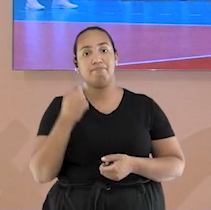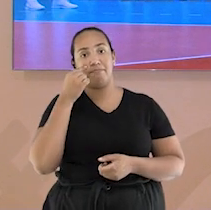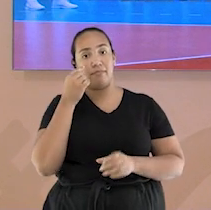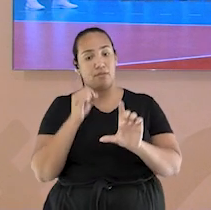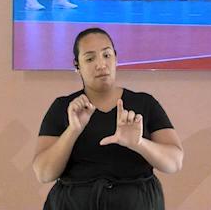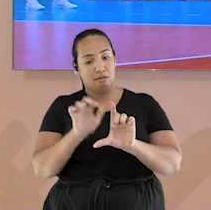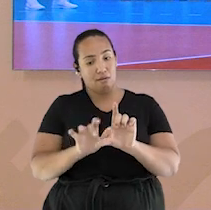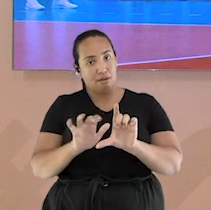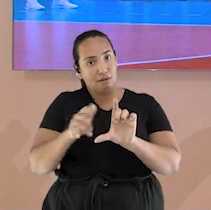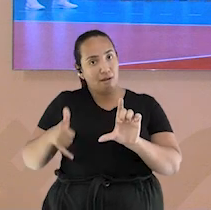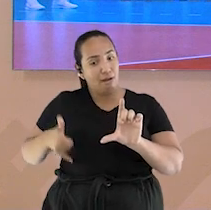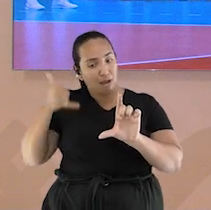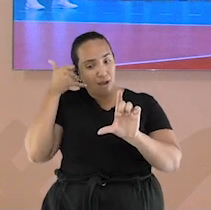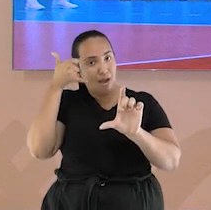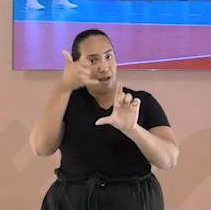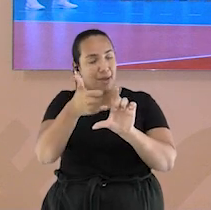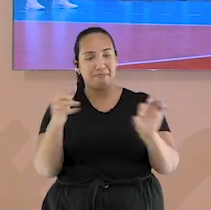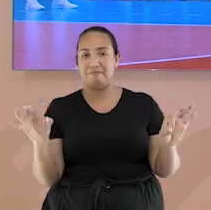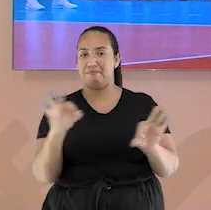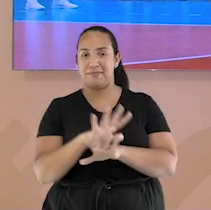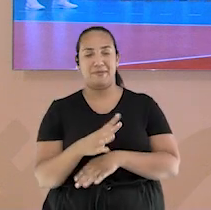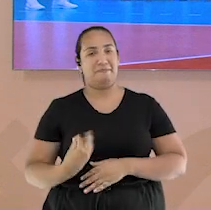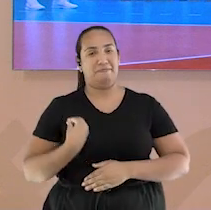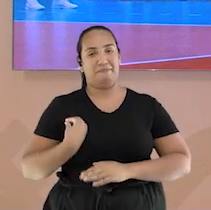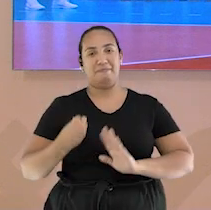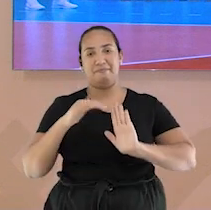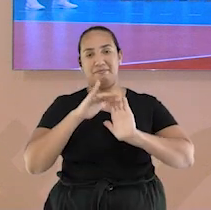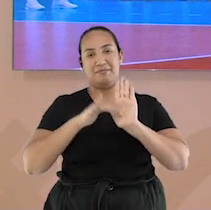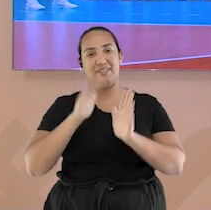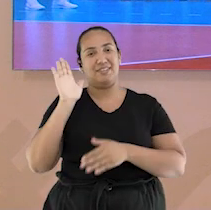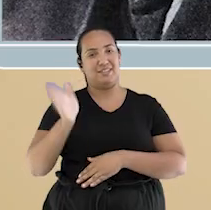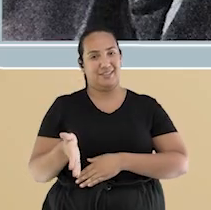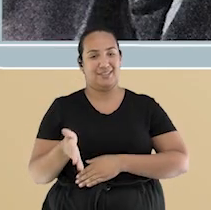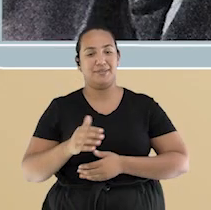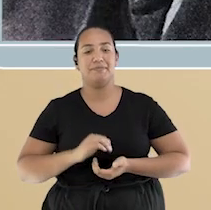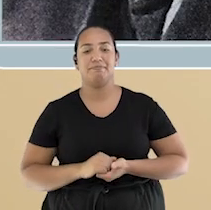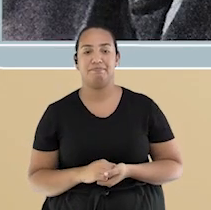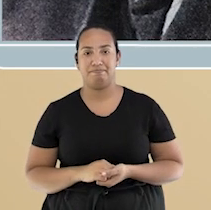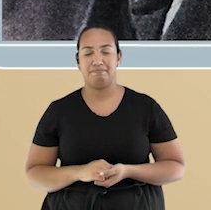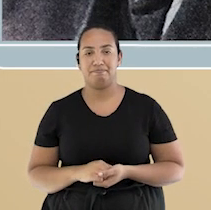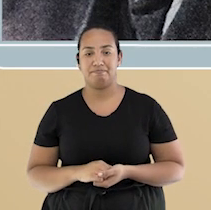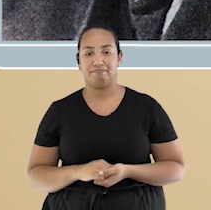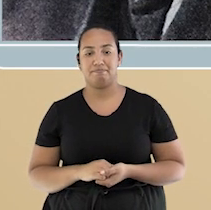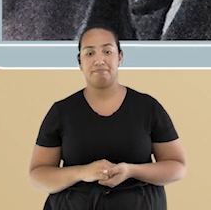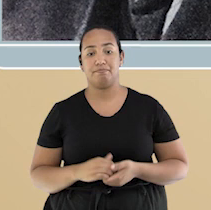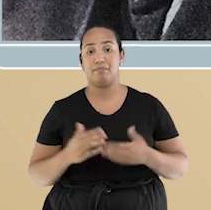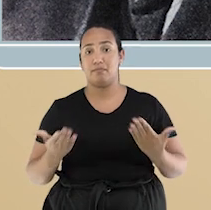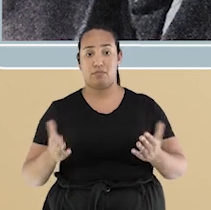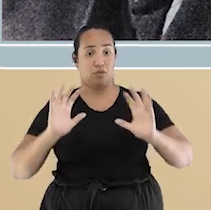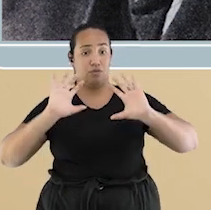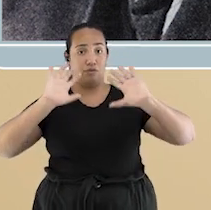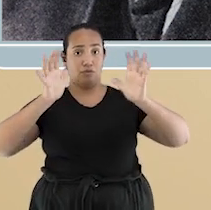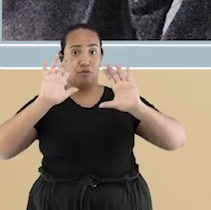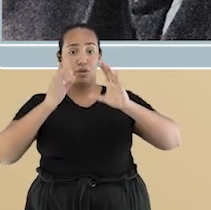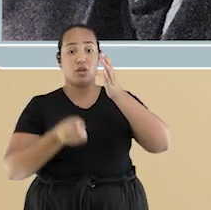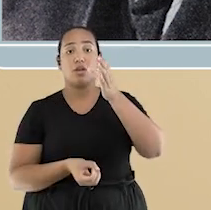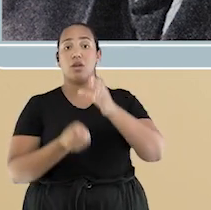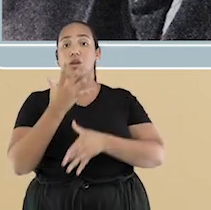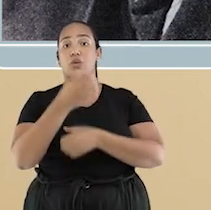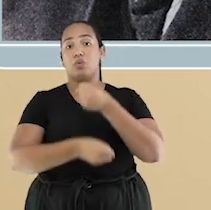celular e pronto, sua presença estará registrada. O vôleibol foi criado em